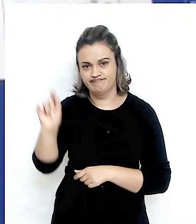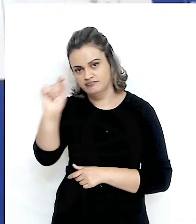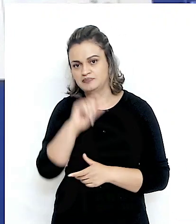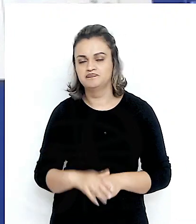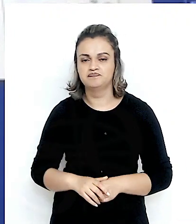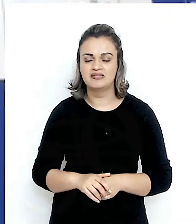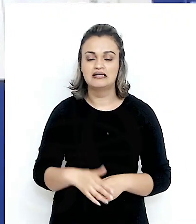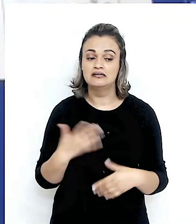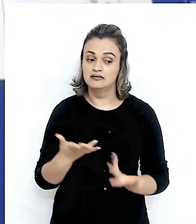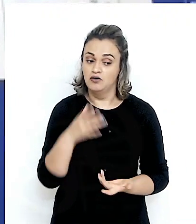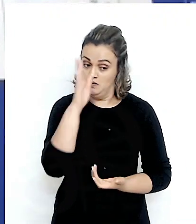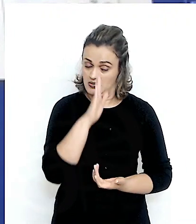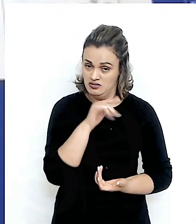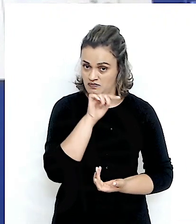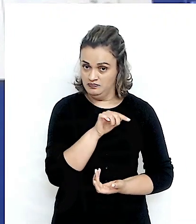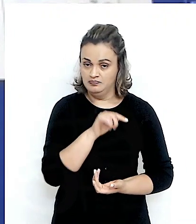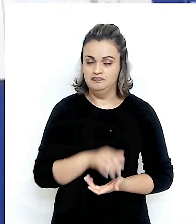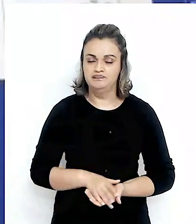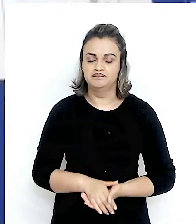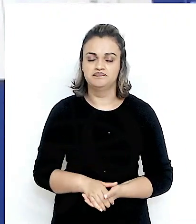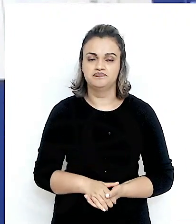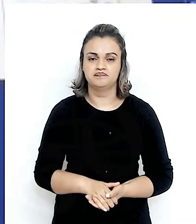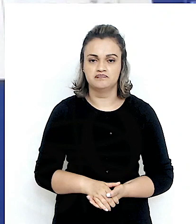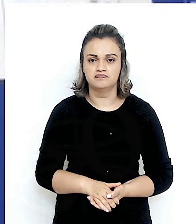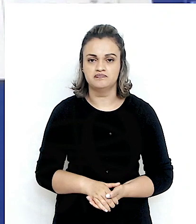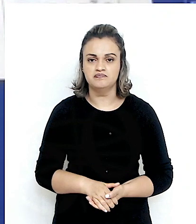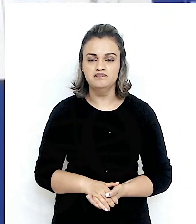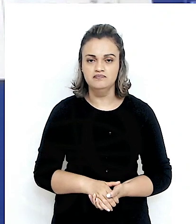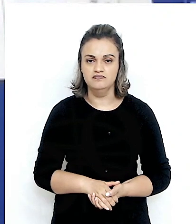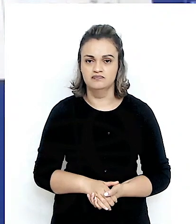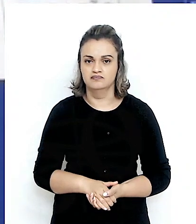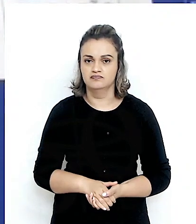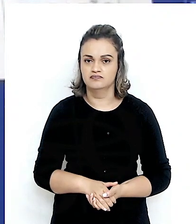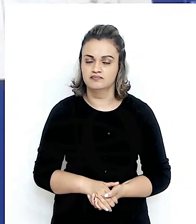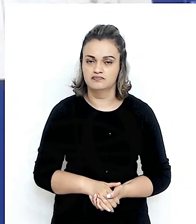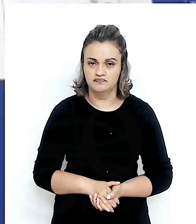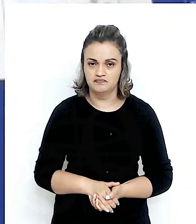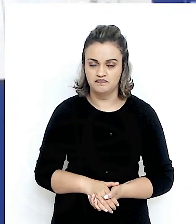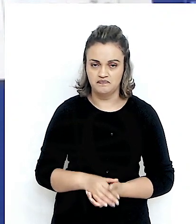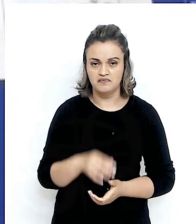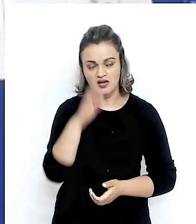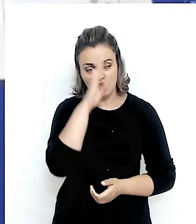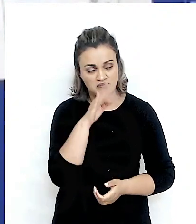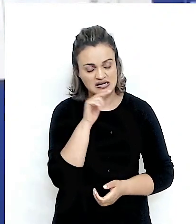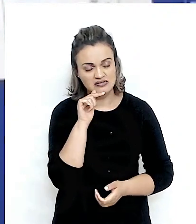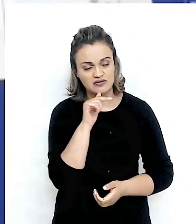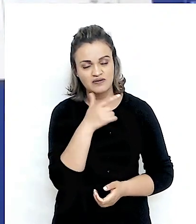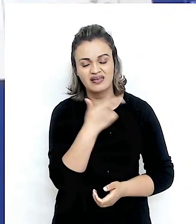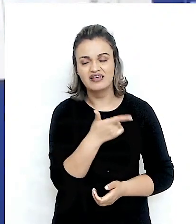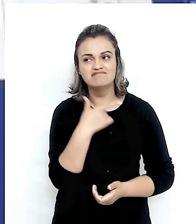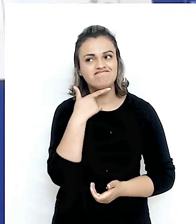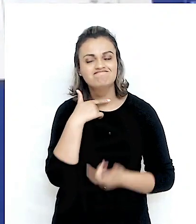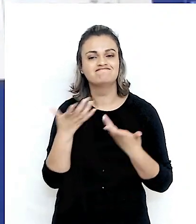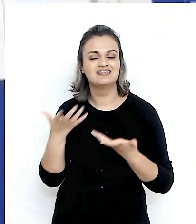disposição para buscar novas